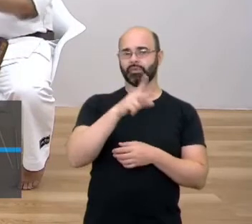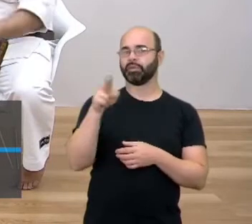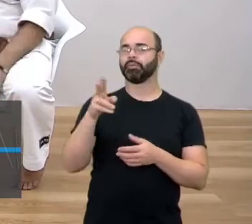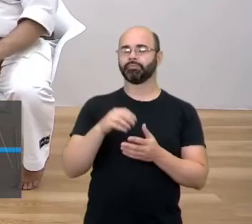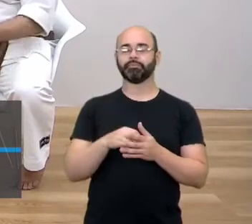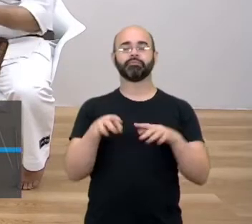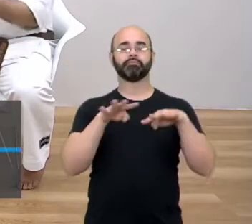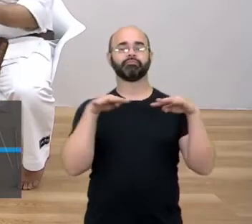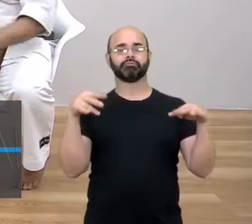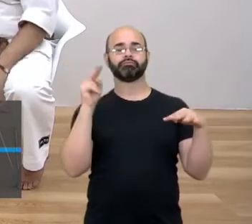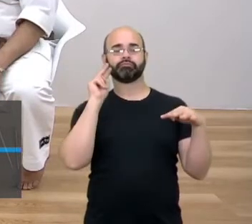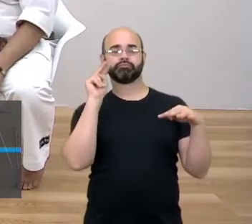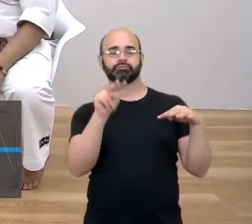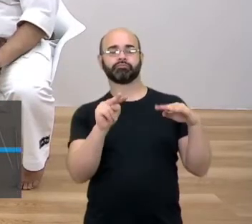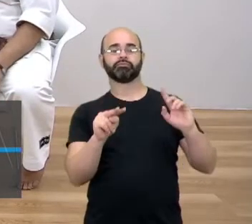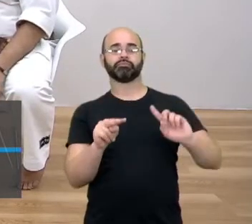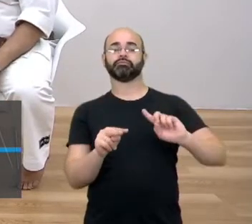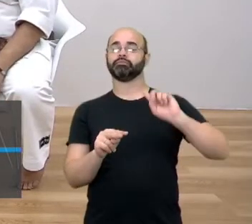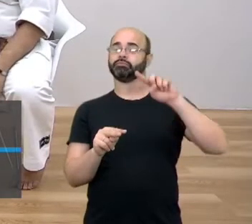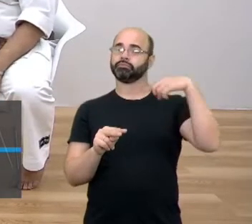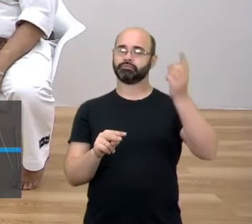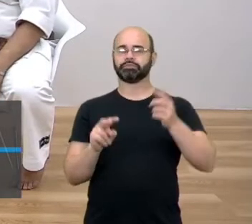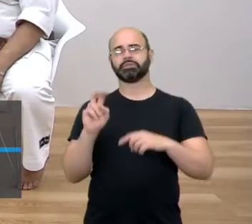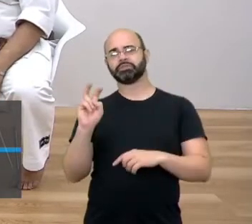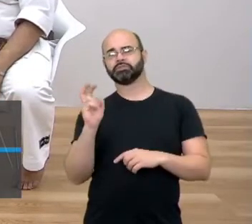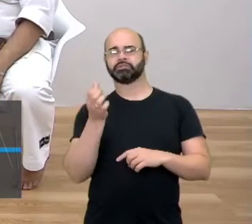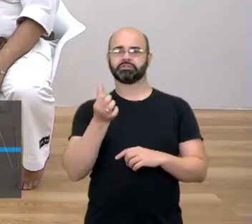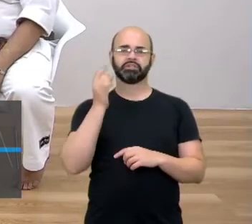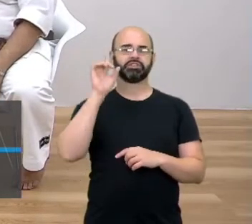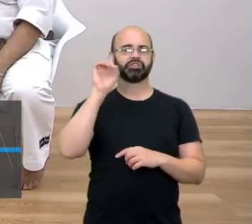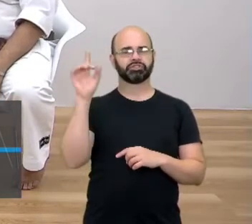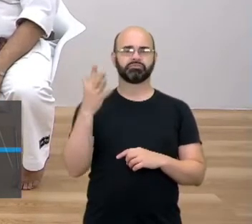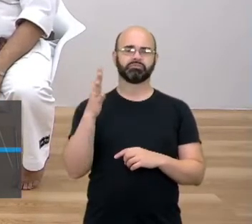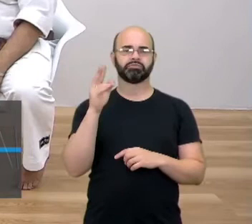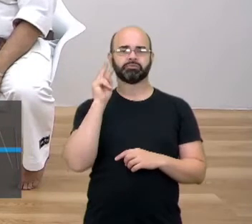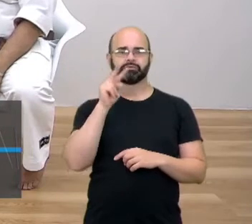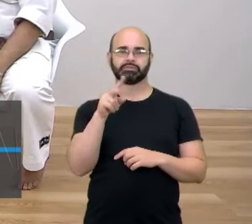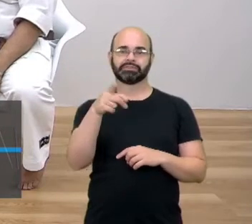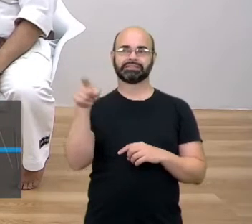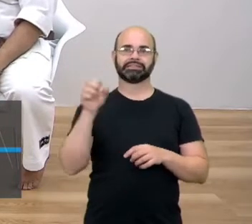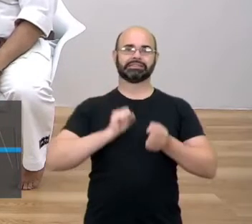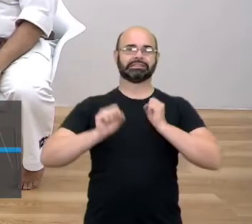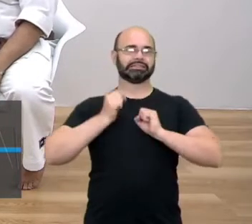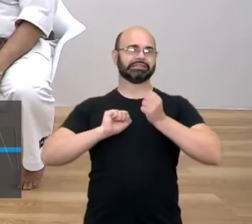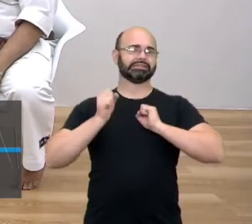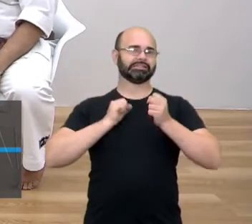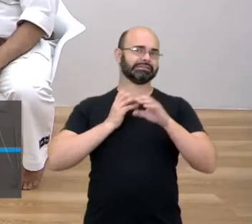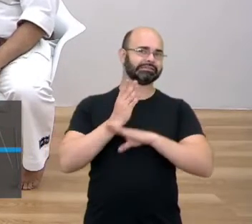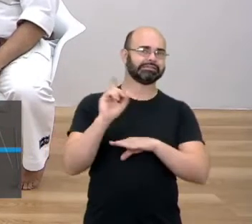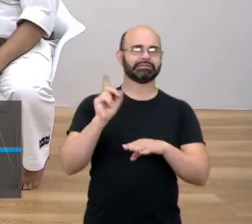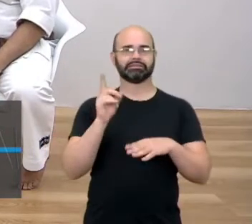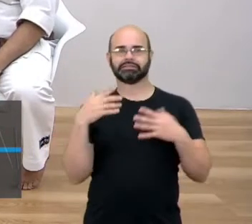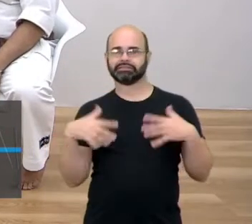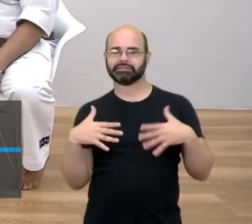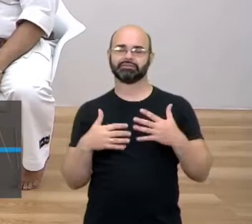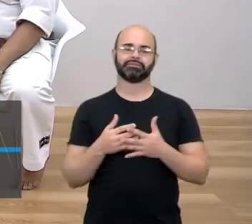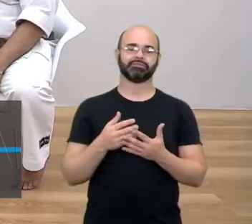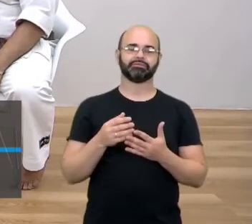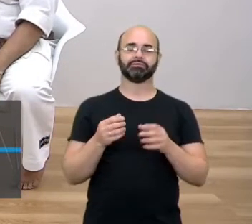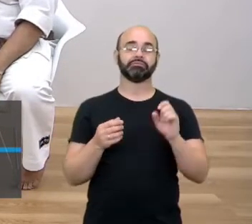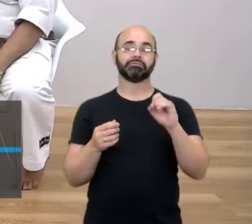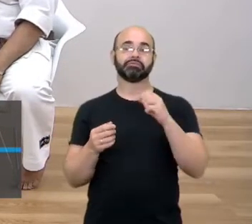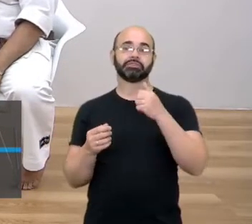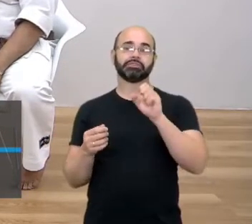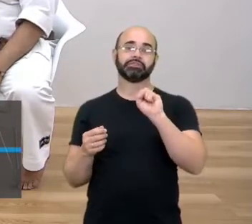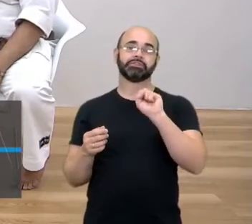eles vão te dar o resultado, depois de uns cinco, seis dias. Aí fica nessa expectativa uns cinco, seis dias. Mas vocês não sabem, olha, eu fui bem ou